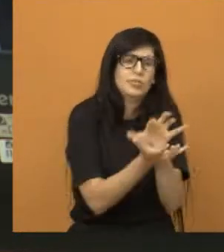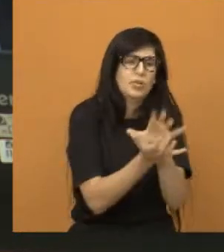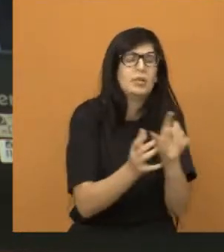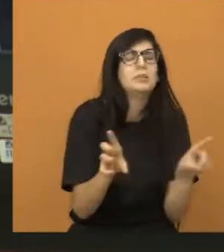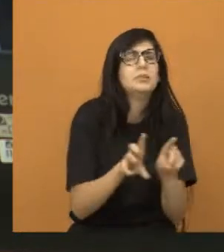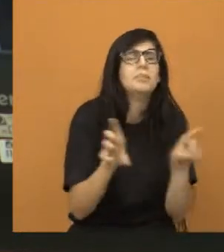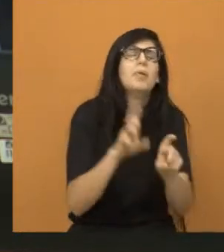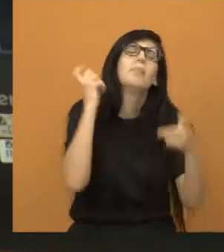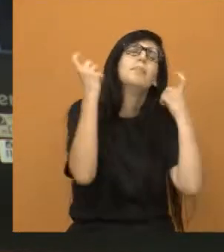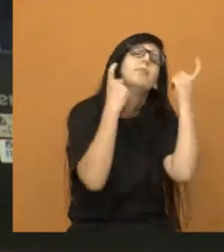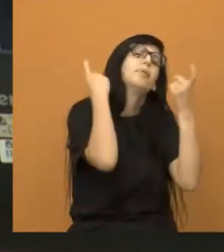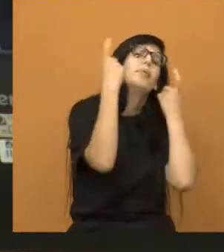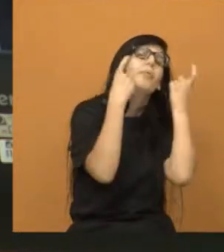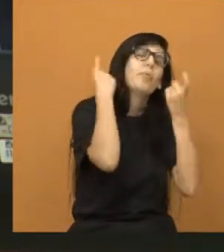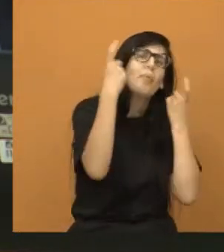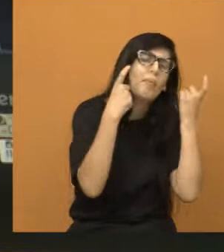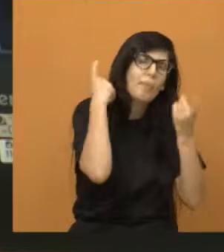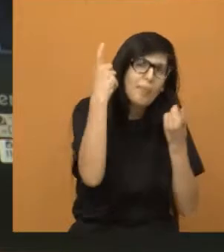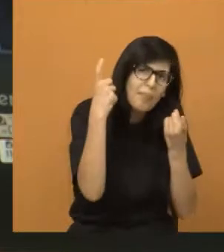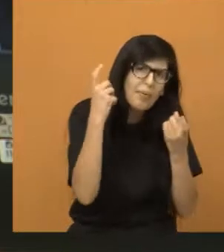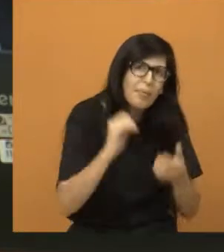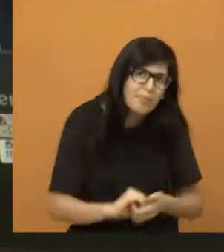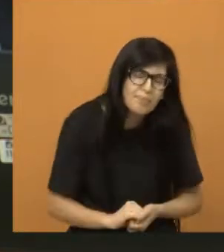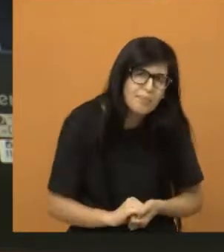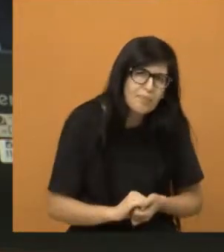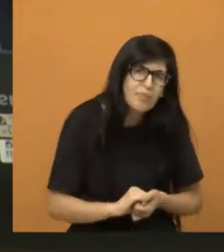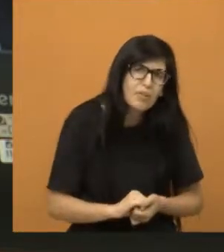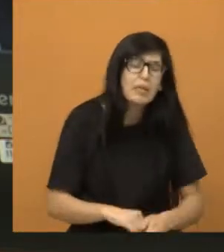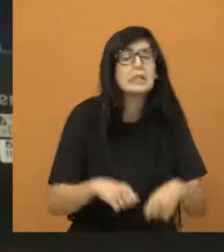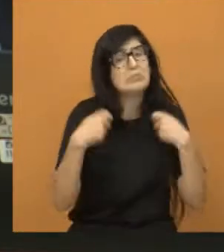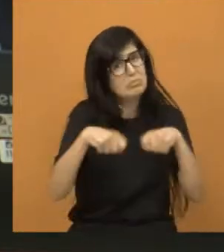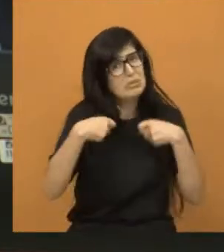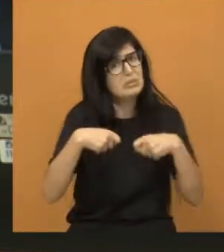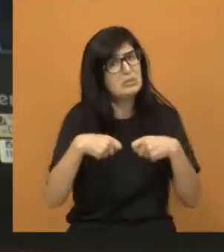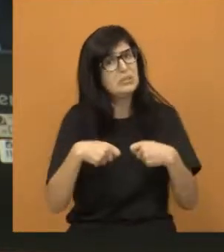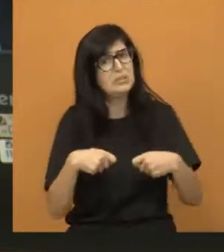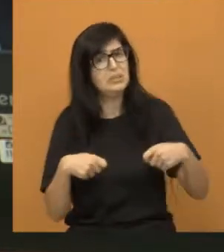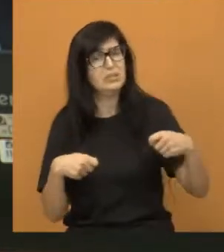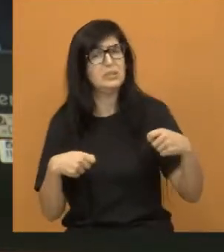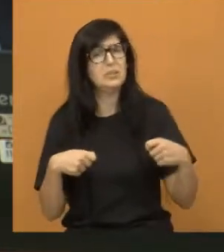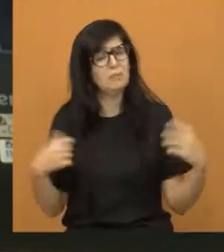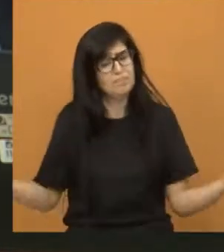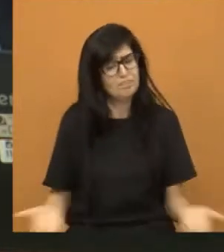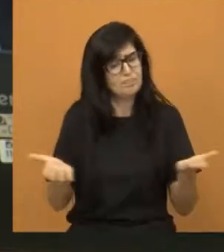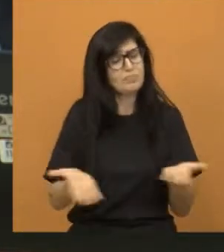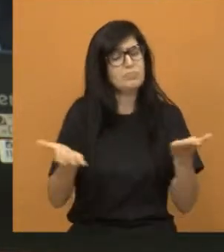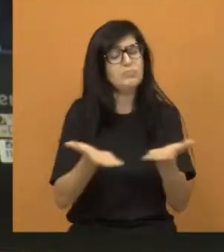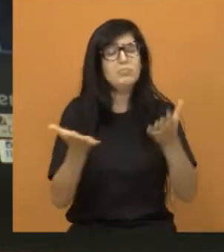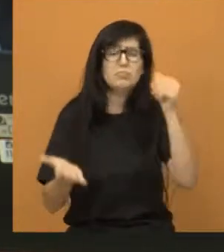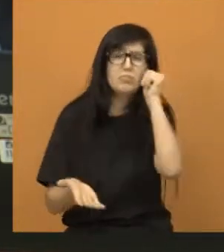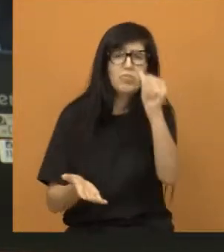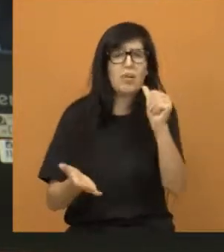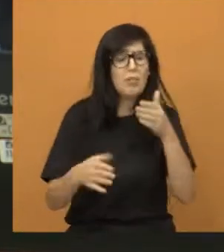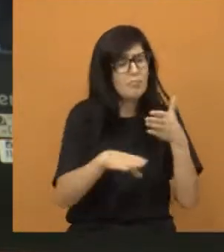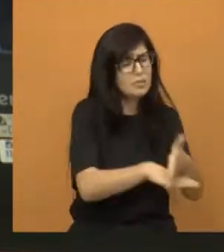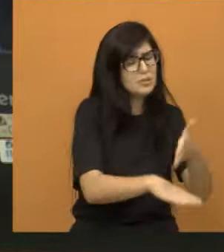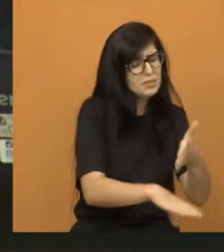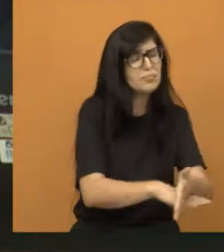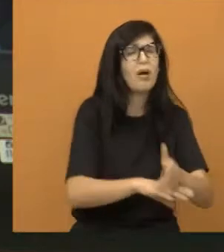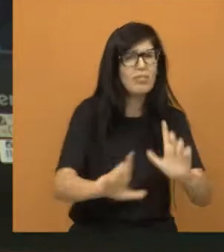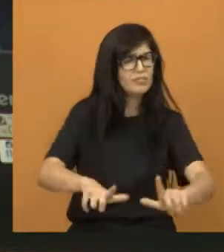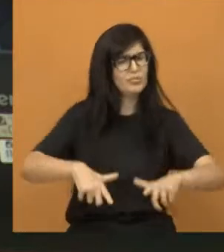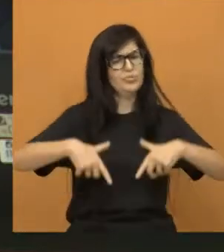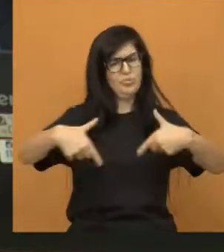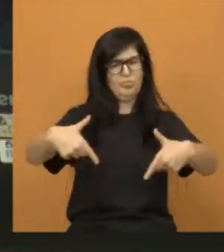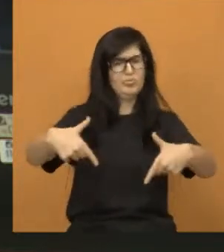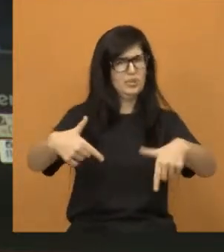preocupação das mulheres participarem e das mulheres estarem onde elas querem estar. Então, foi muito